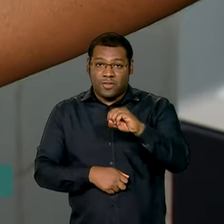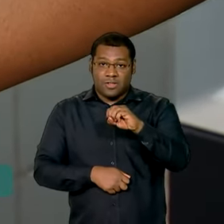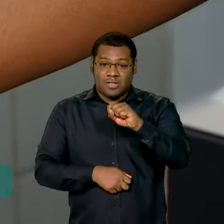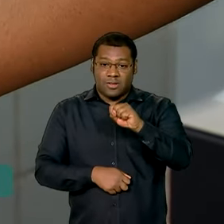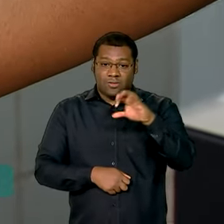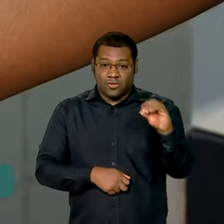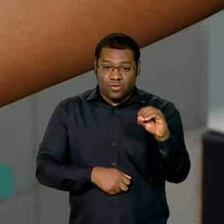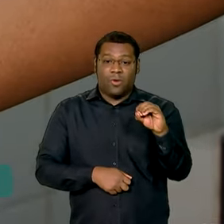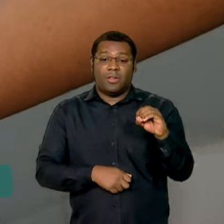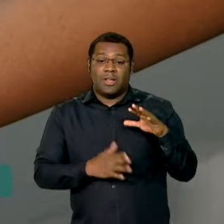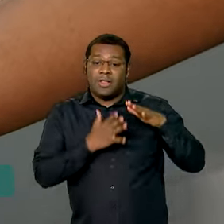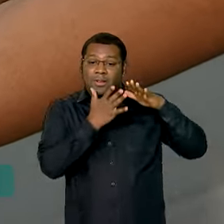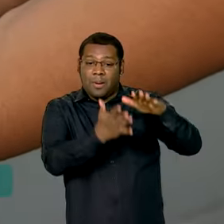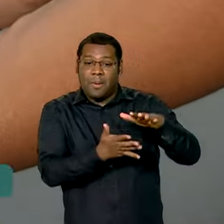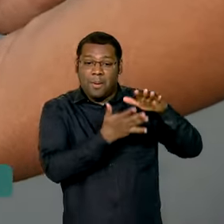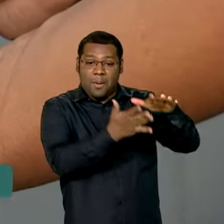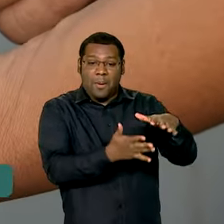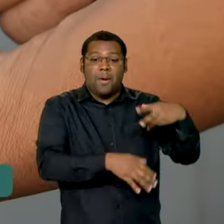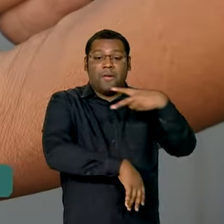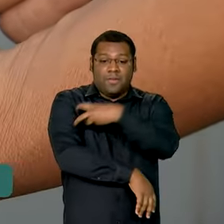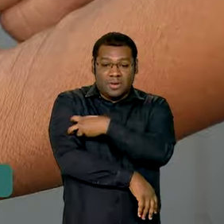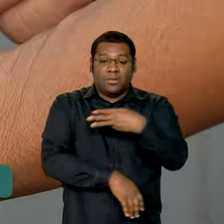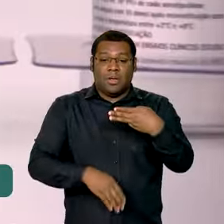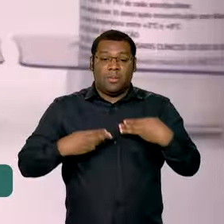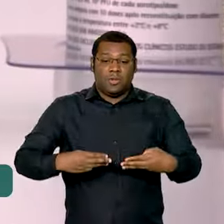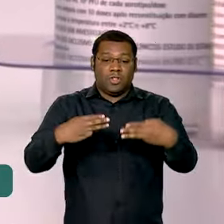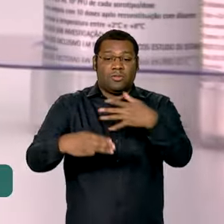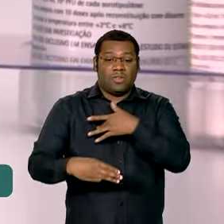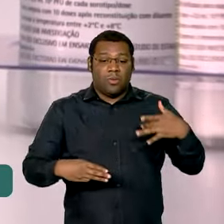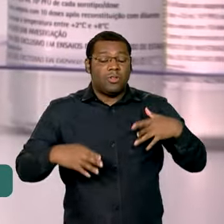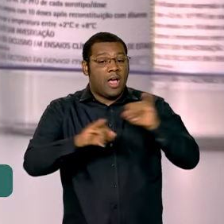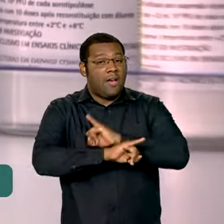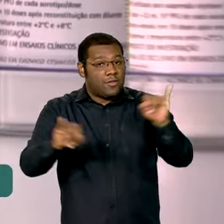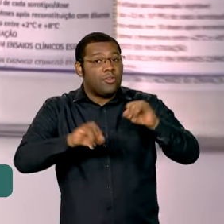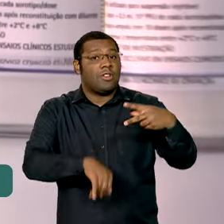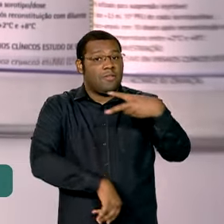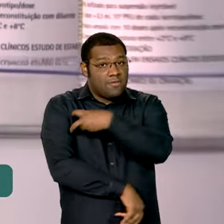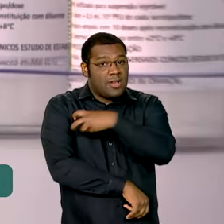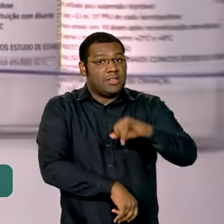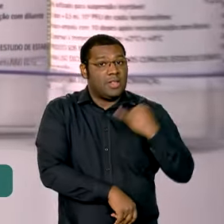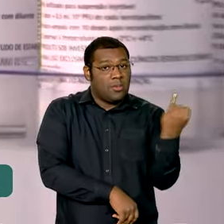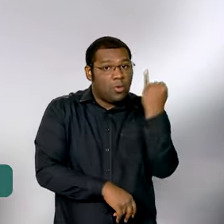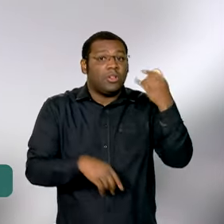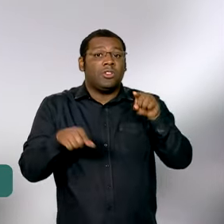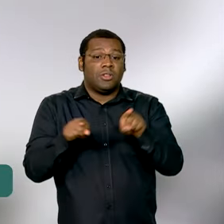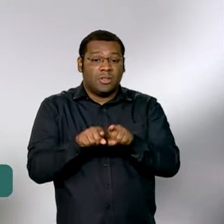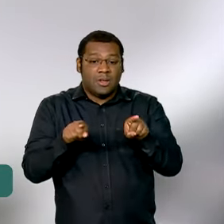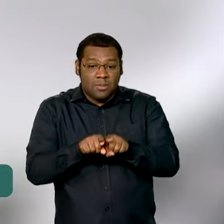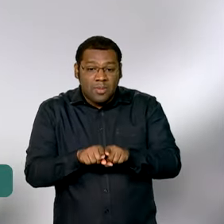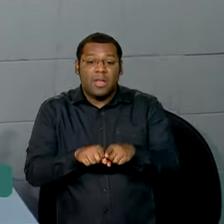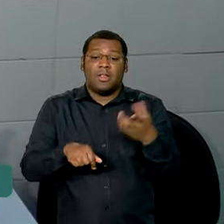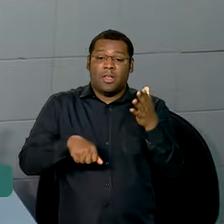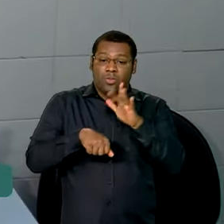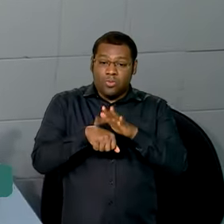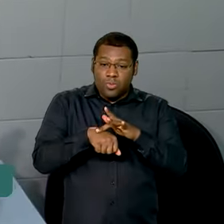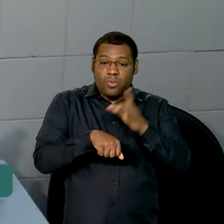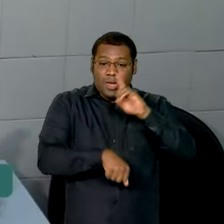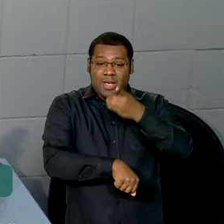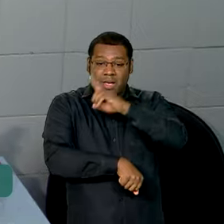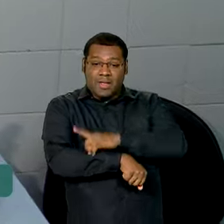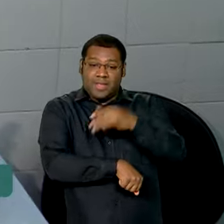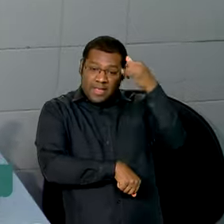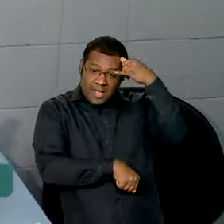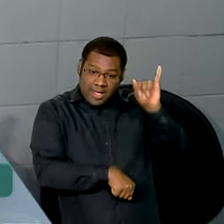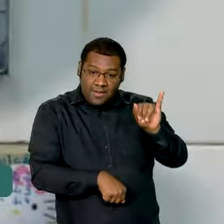remessa. O Ministério da Saúde reforça a importância da vacina e também dos cuidados ao evitar água parada e, com isso,